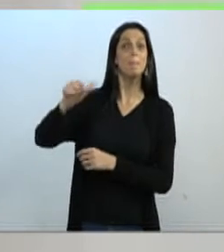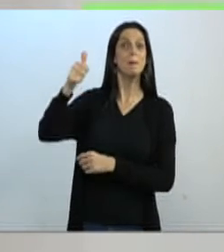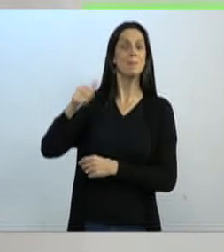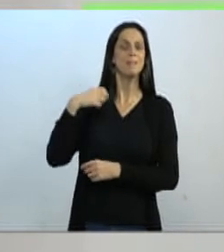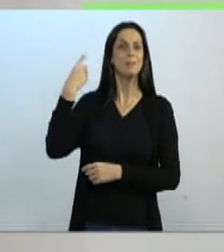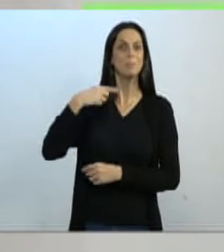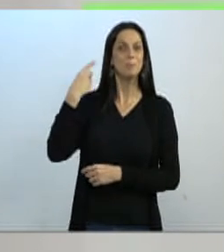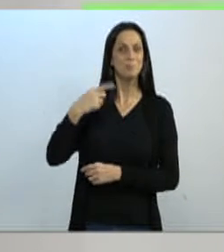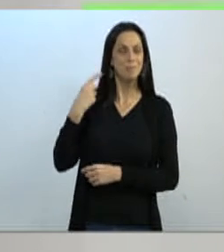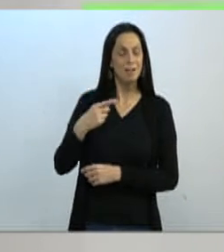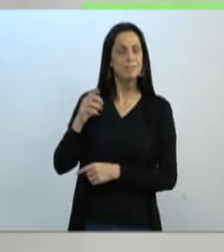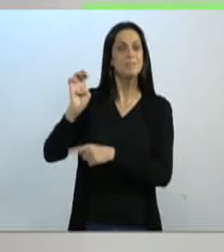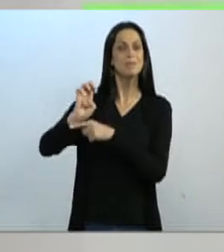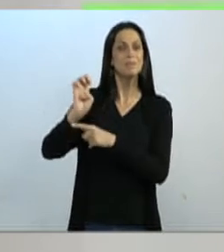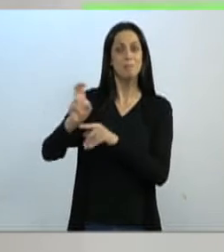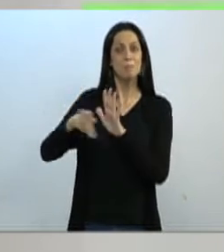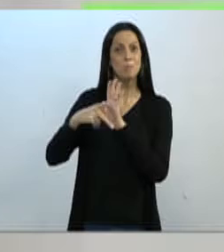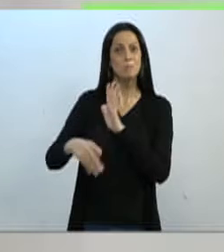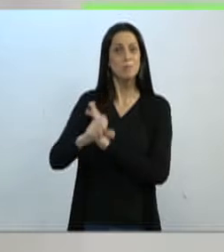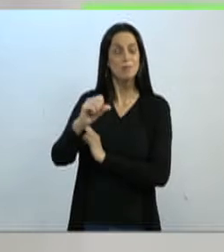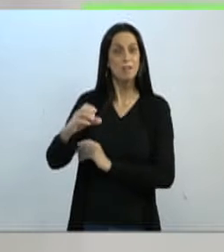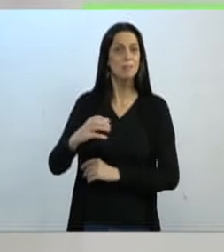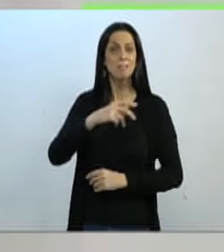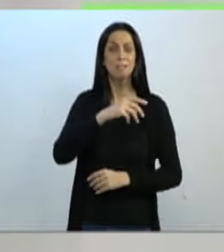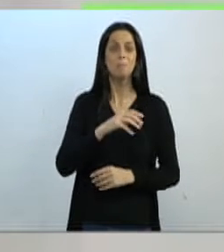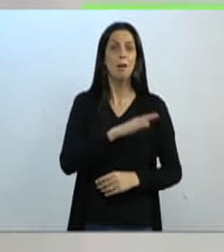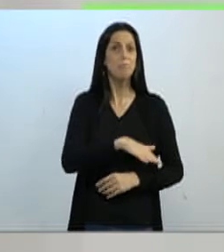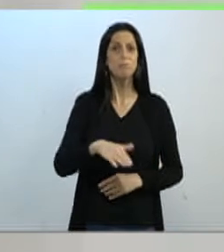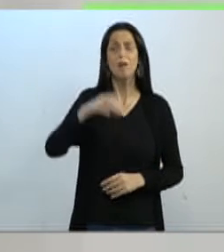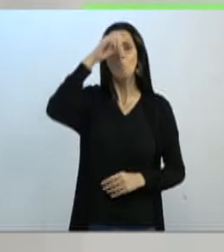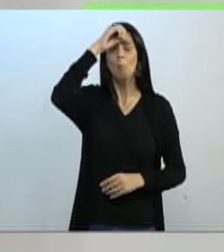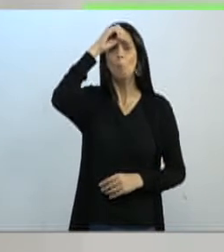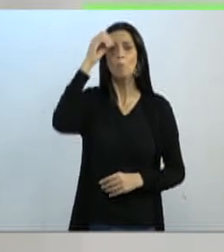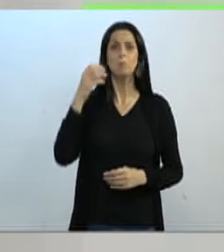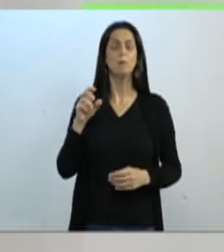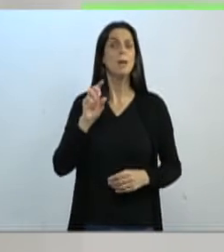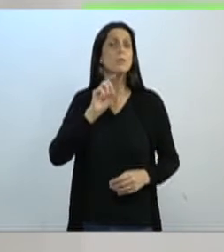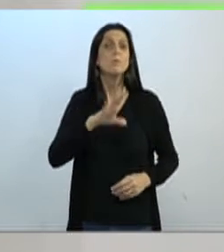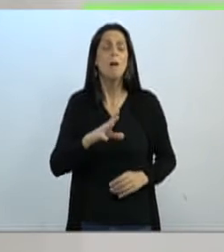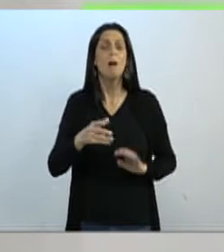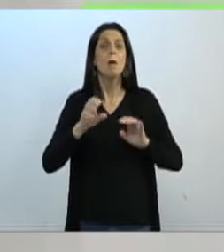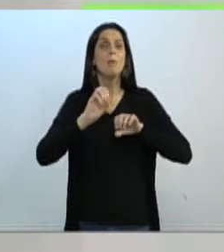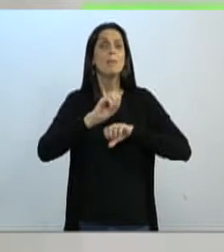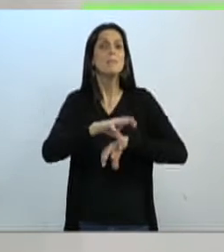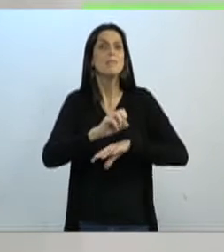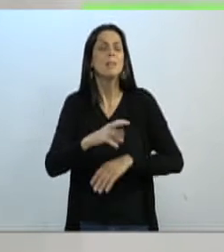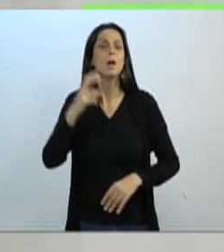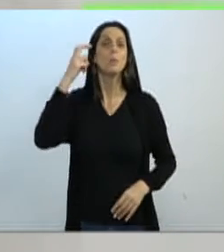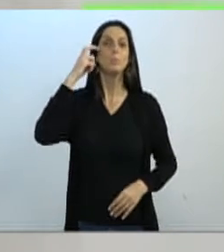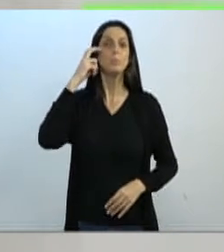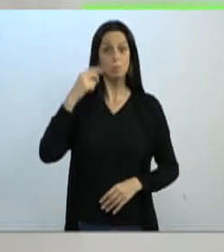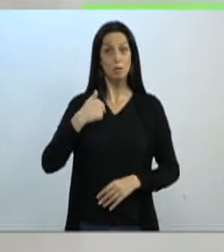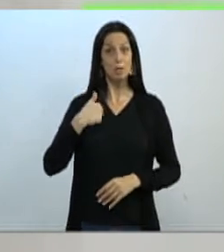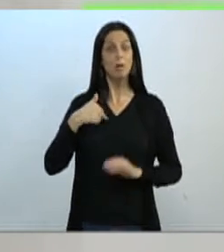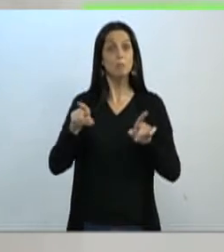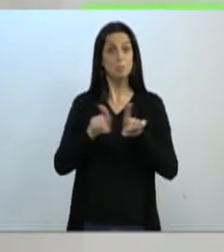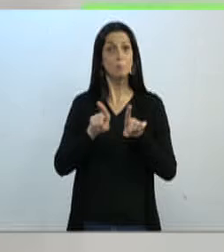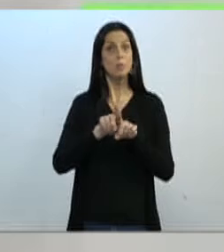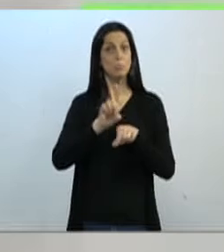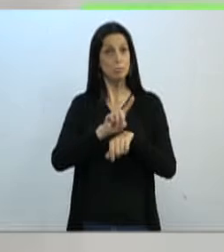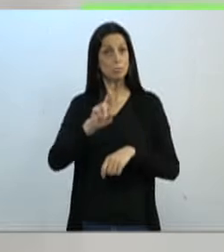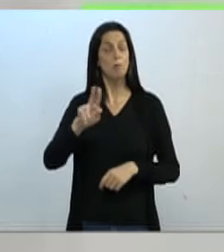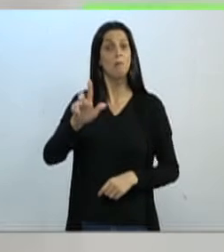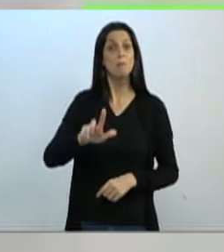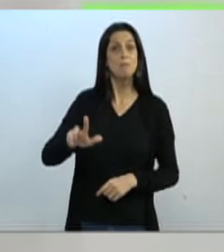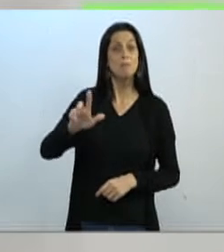estadual de Santa Catarina. É esse tipo de cultura que nós queremos trazer. E aqui eu falo como doutor em literatura, deputado Belanda, não é